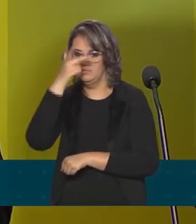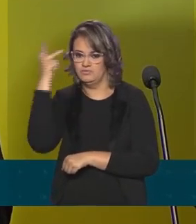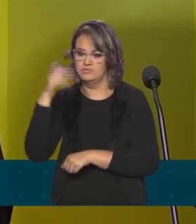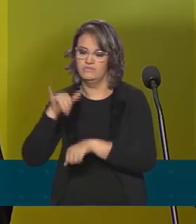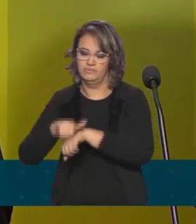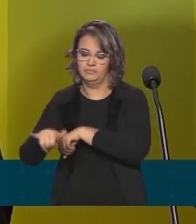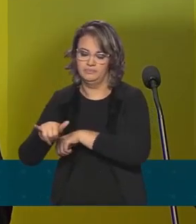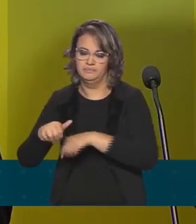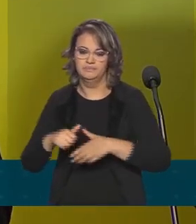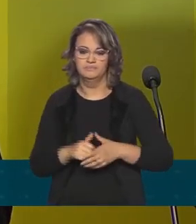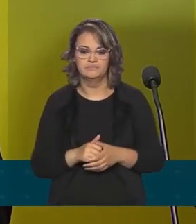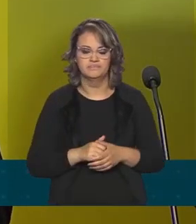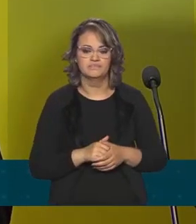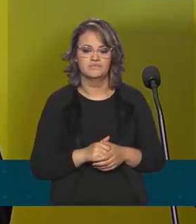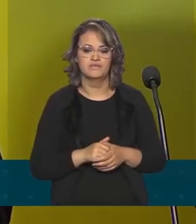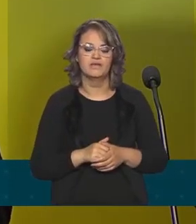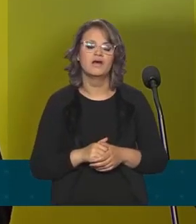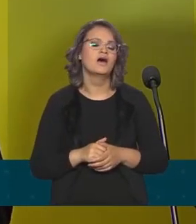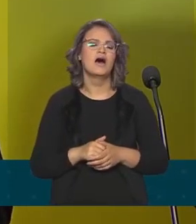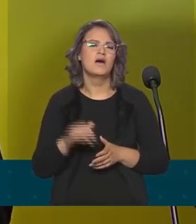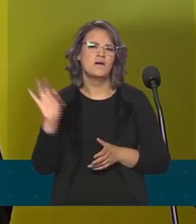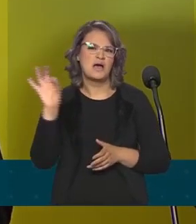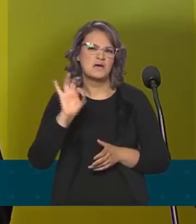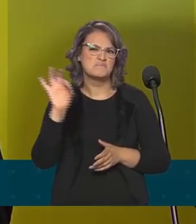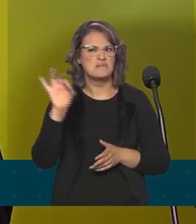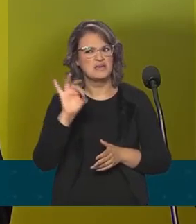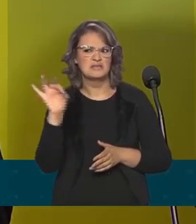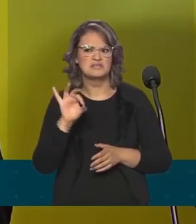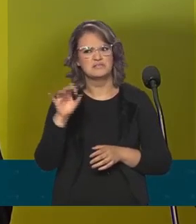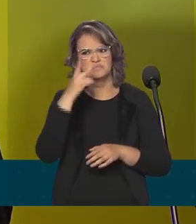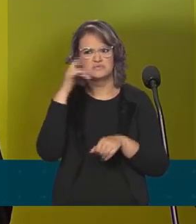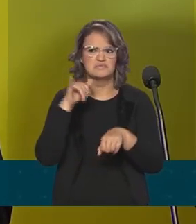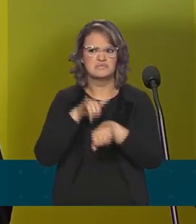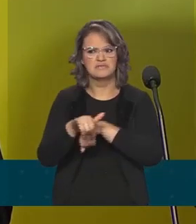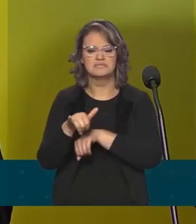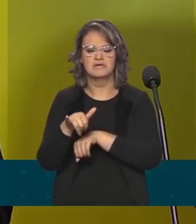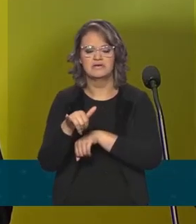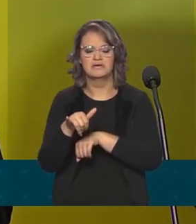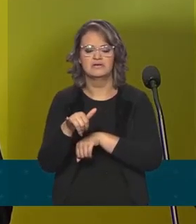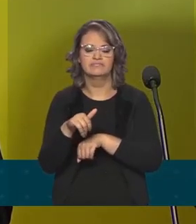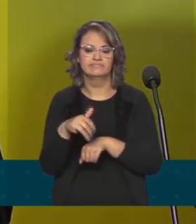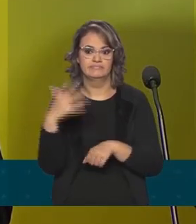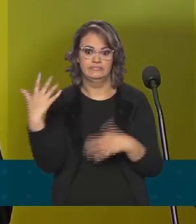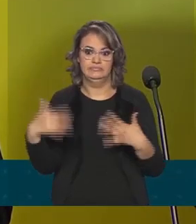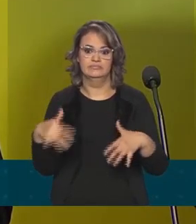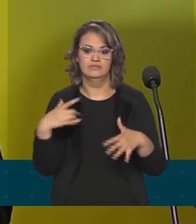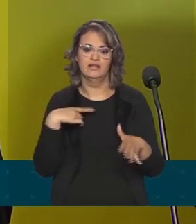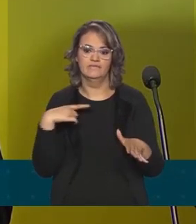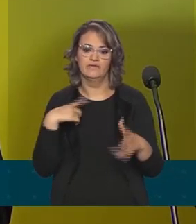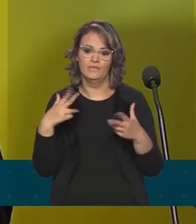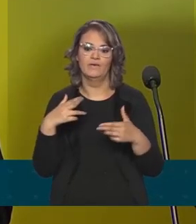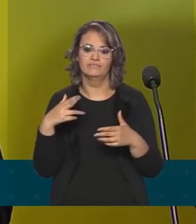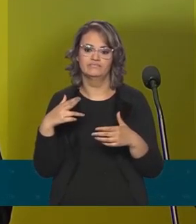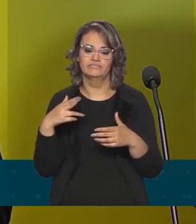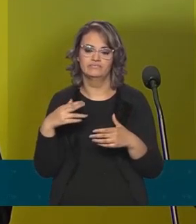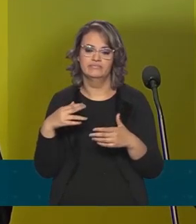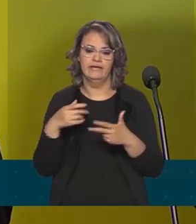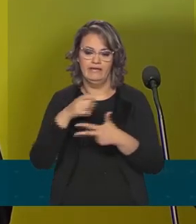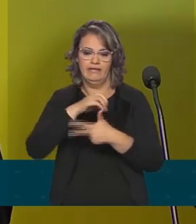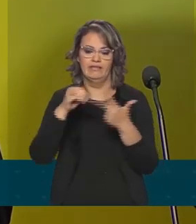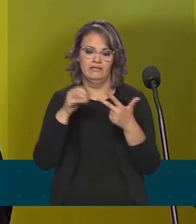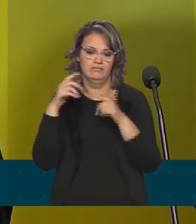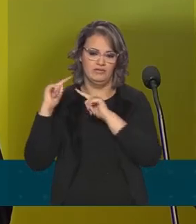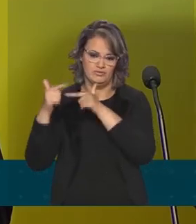O índice de abstenção continua alto, como também teve no Enem Impresso. E a gente coloca, a gente